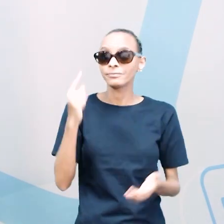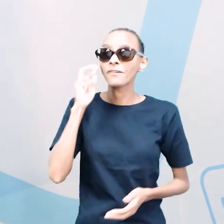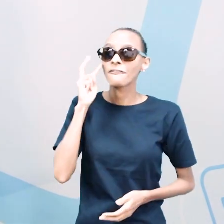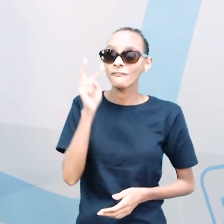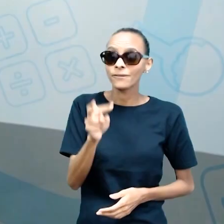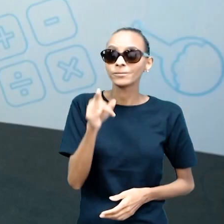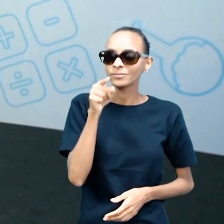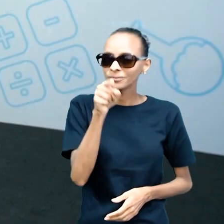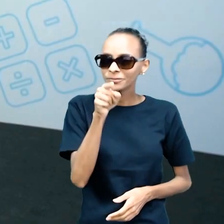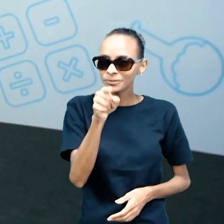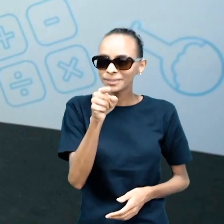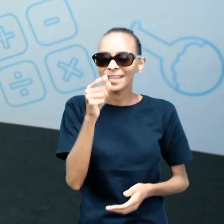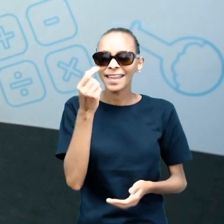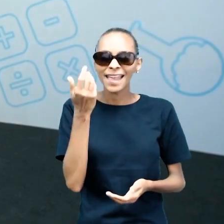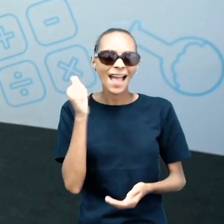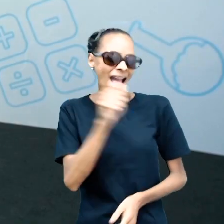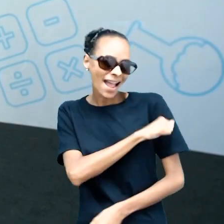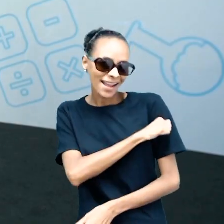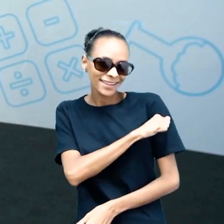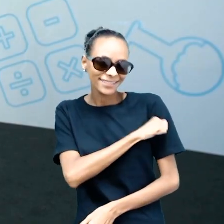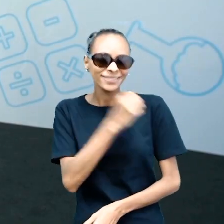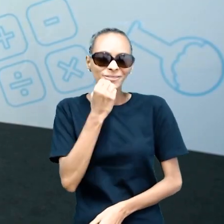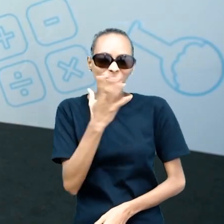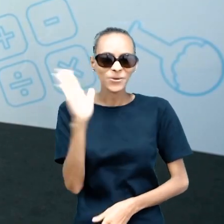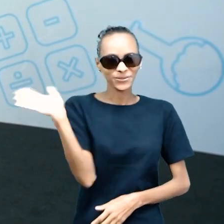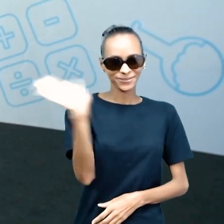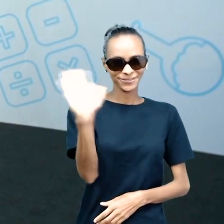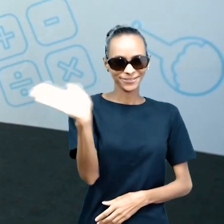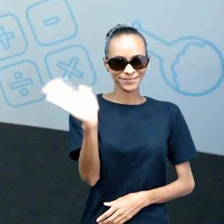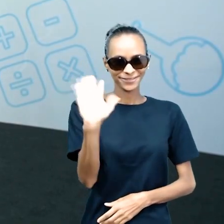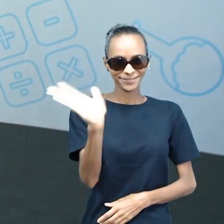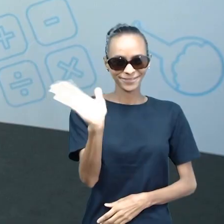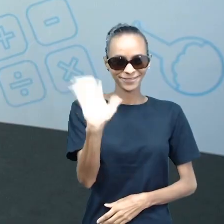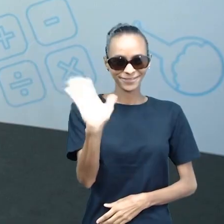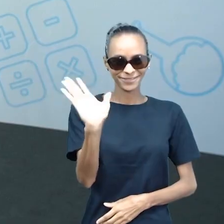você, aluno aplicado, na próxima aula. Bye, bye!